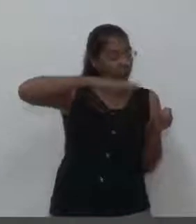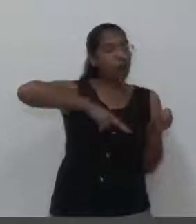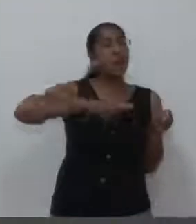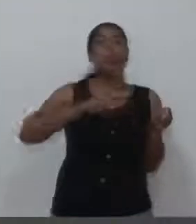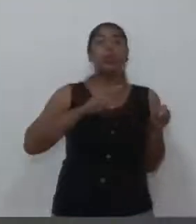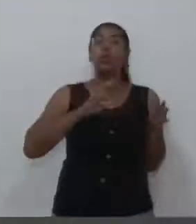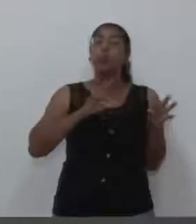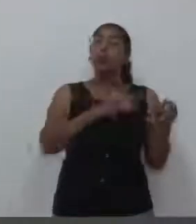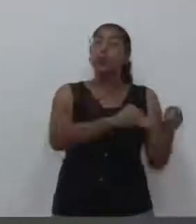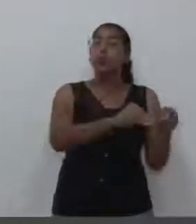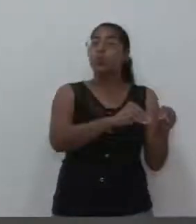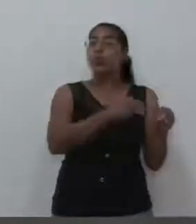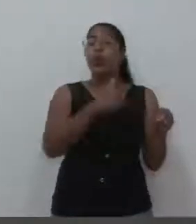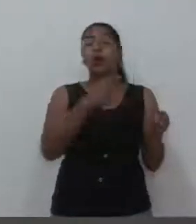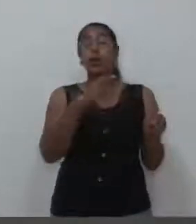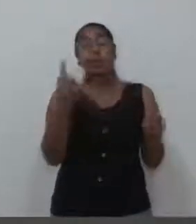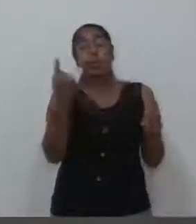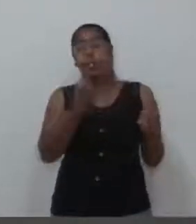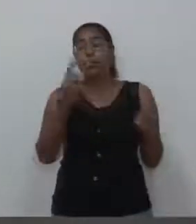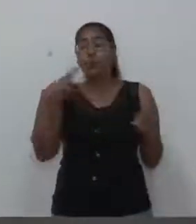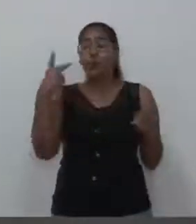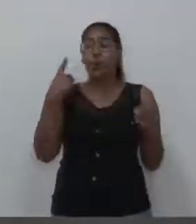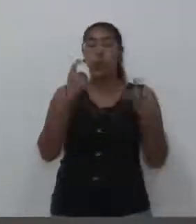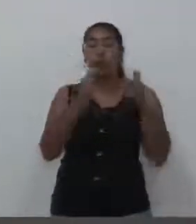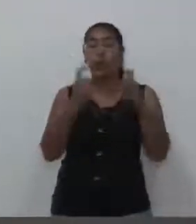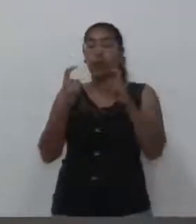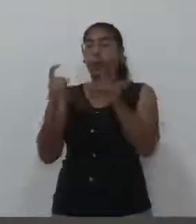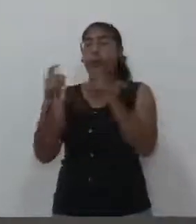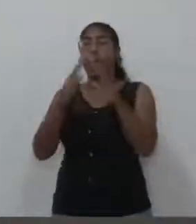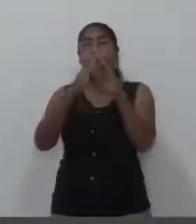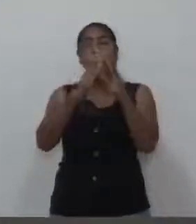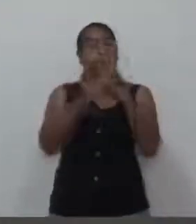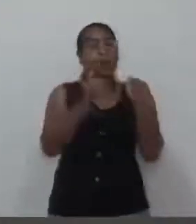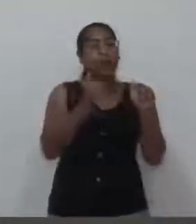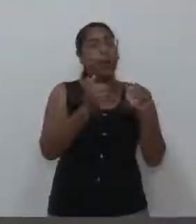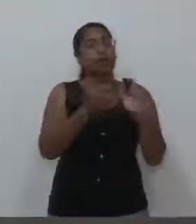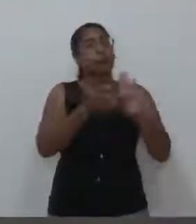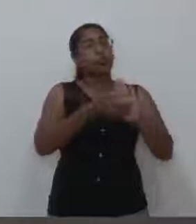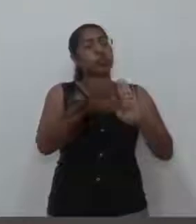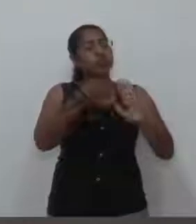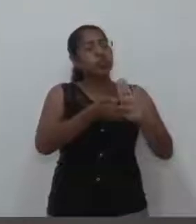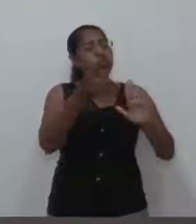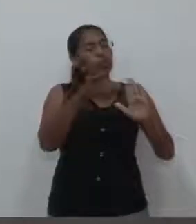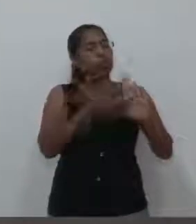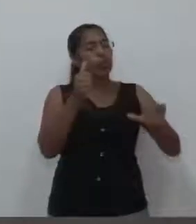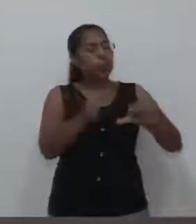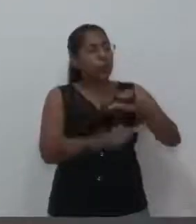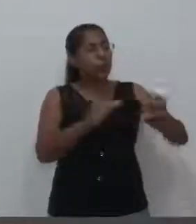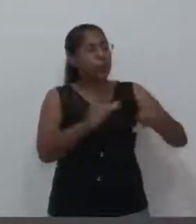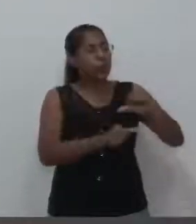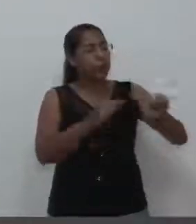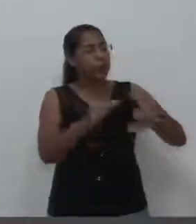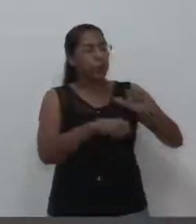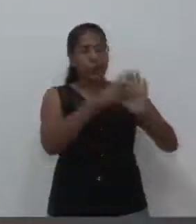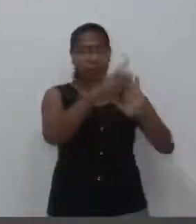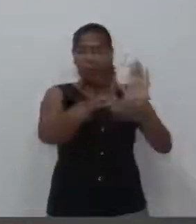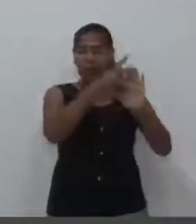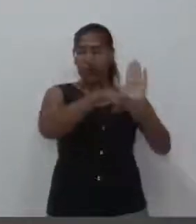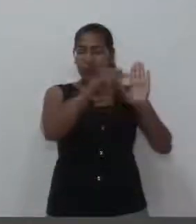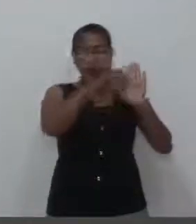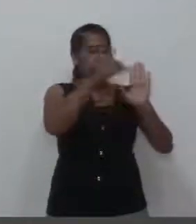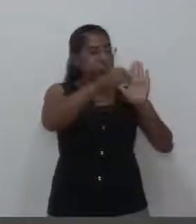Solicitamos que fosse retirada a urgência, para que ele tivesse, como ficar muito mais tempo na casa, e, dessa forma, ser